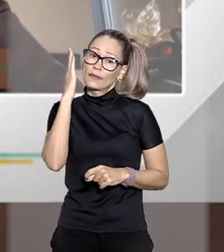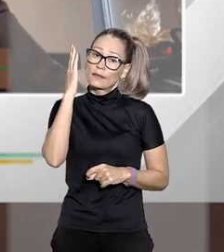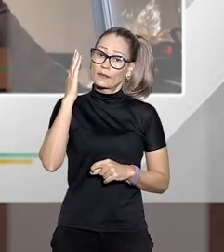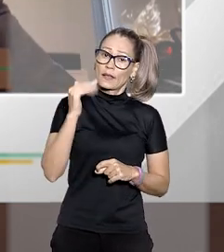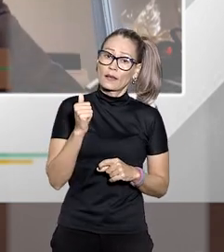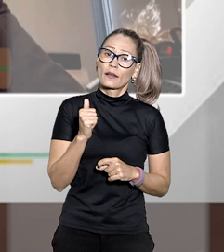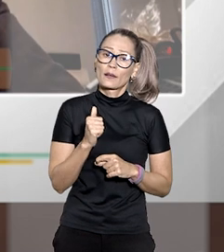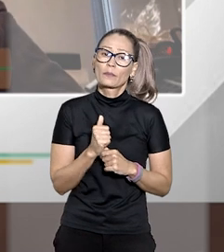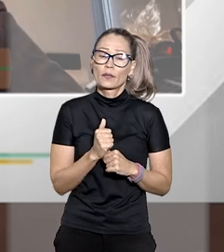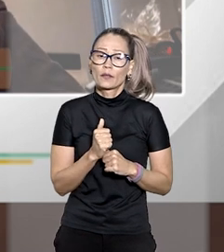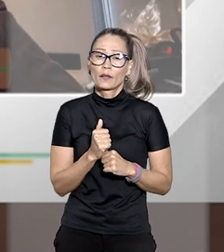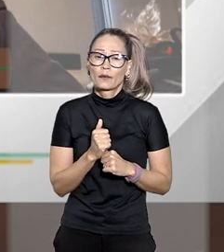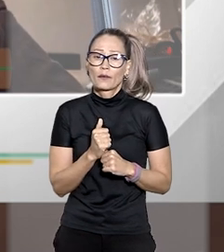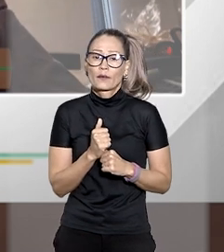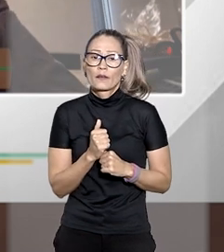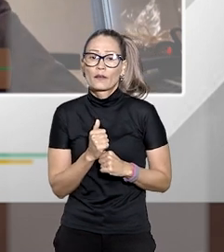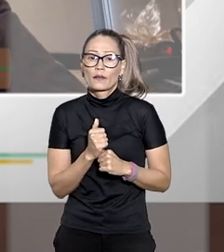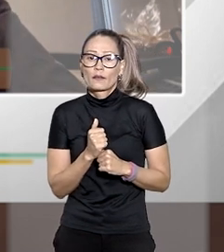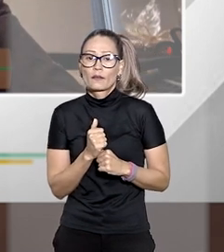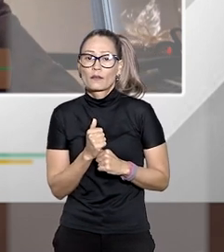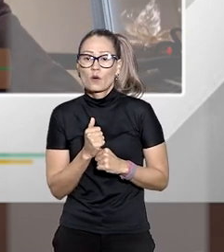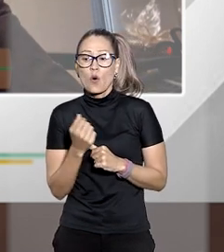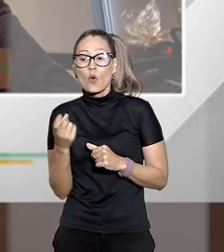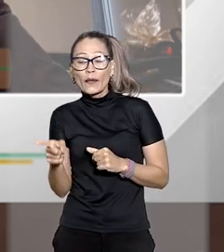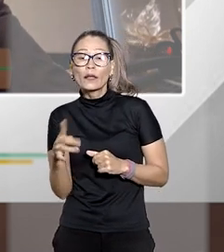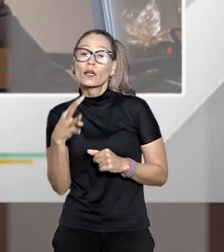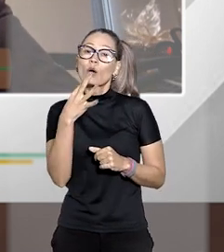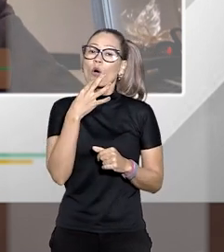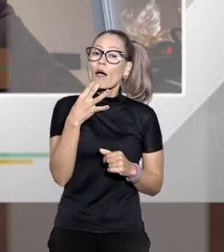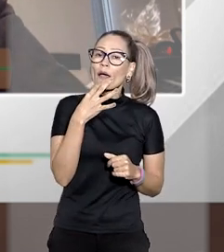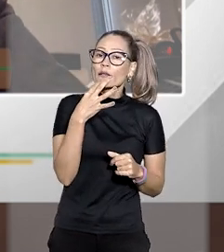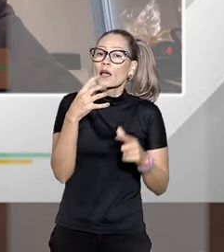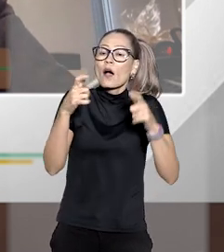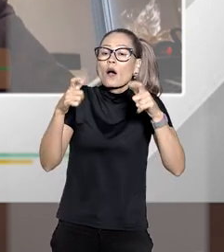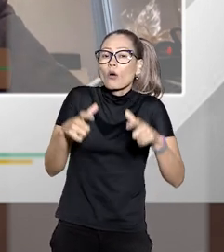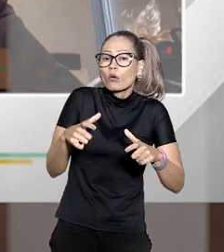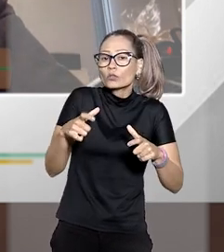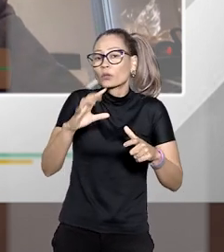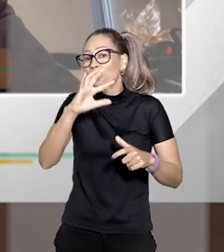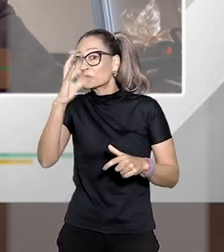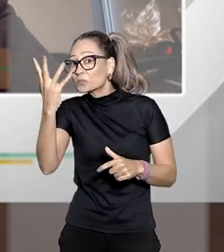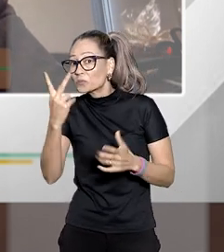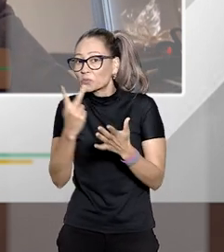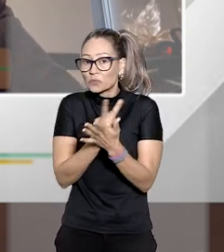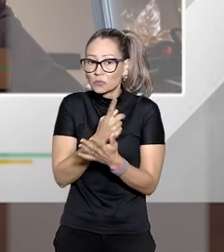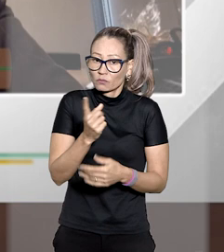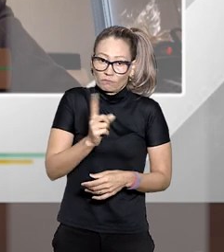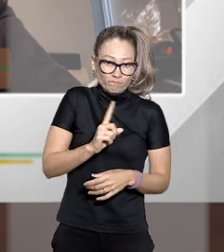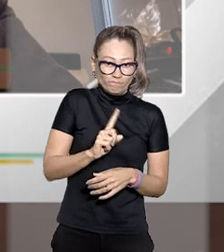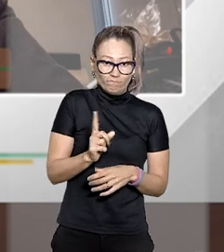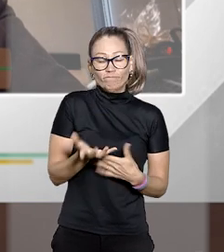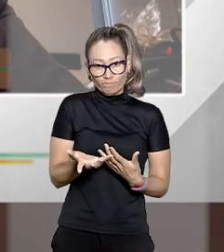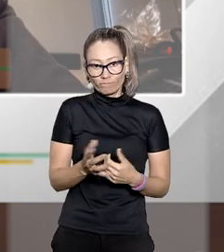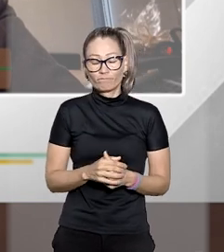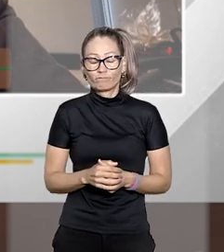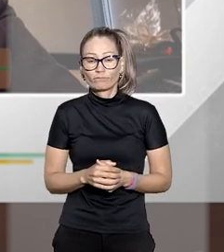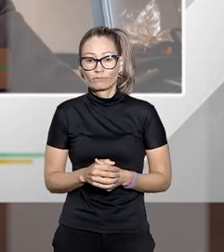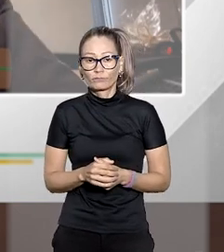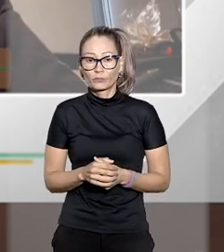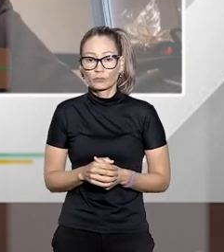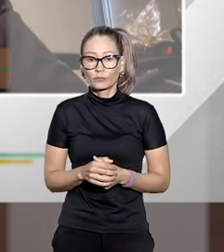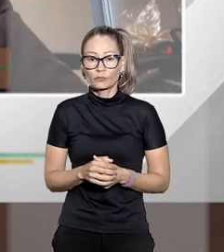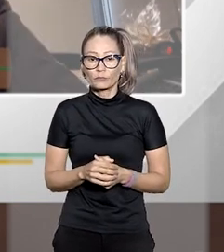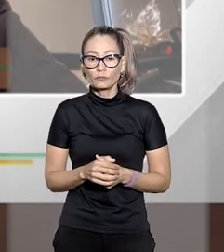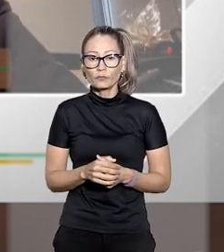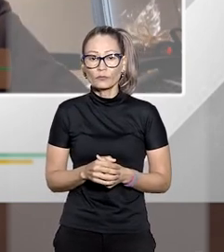fato deve ser interposto e pode ser interposto e de que forma ele pode ser interposto e aí